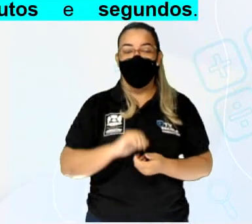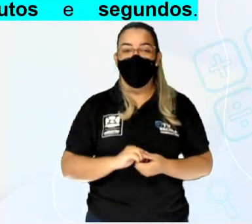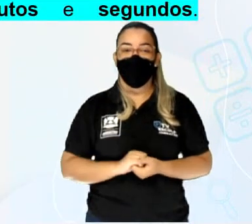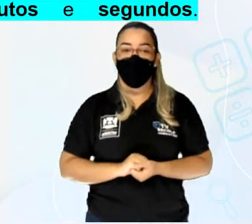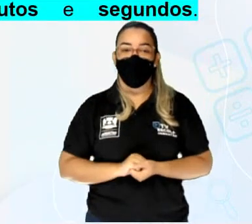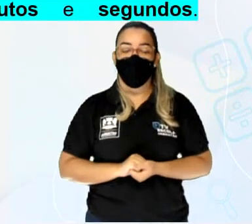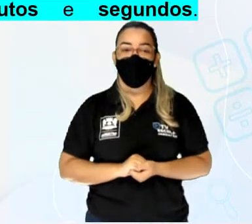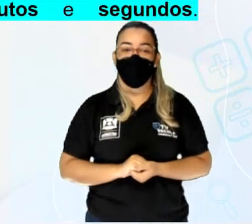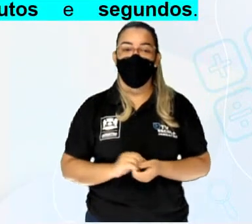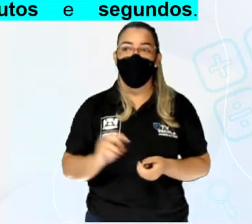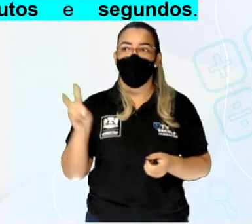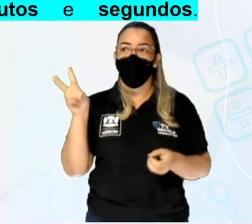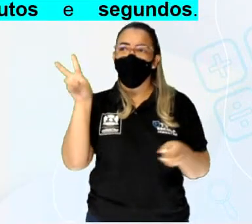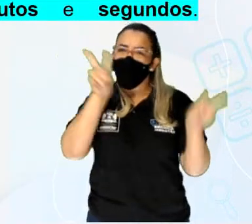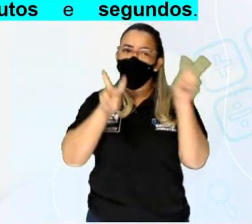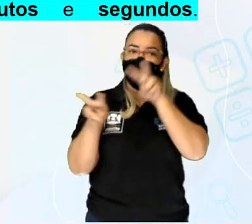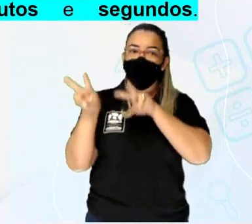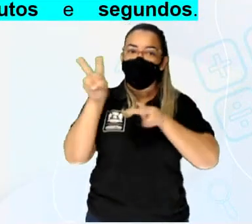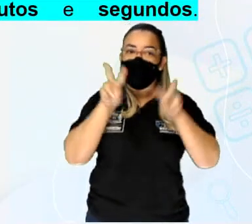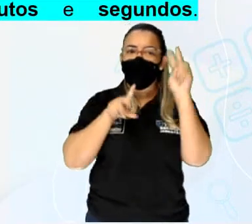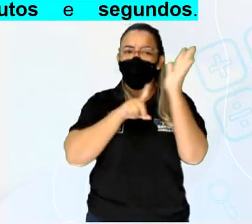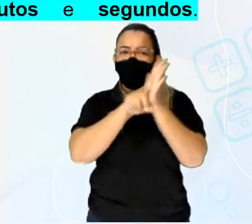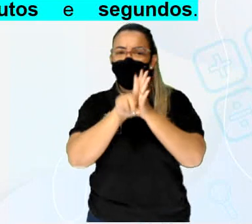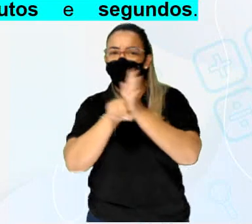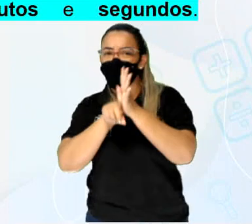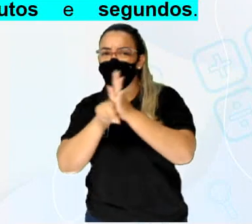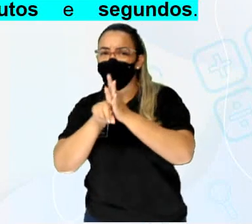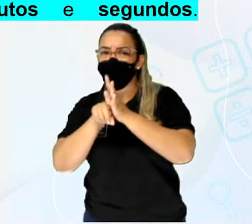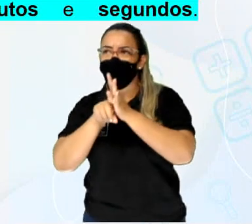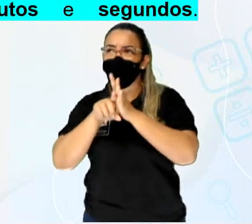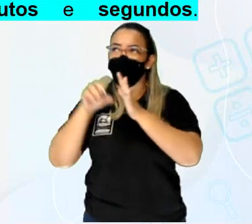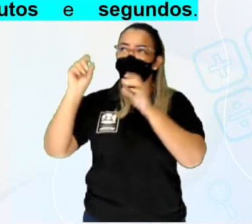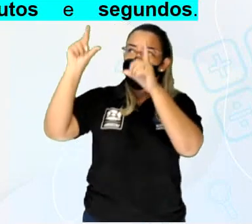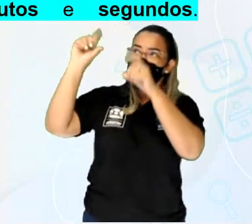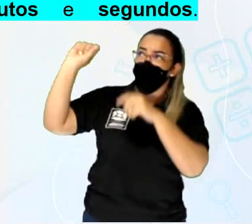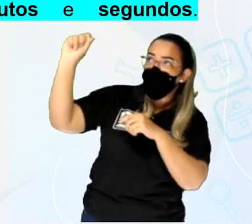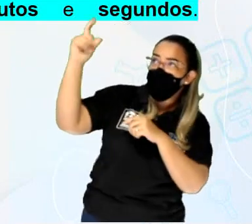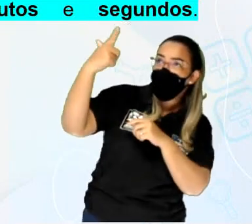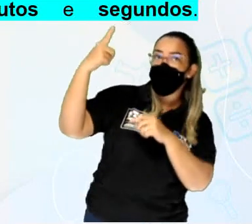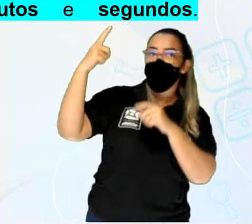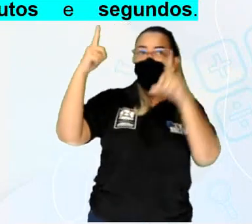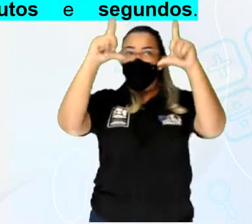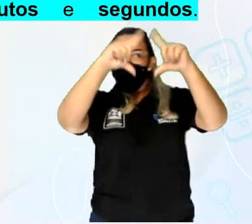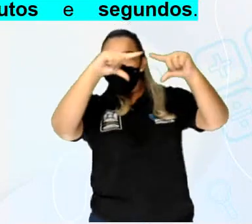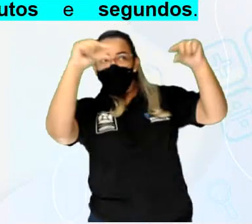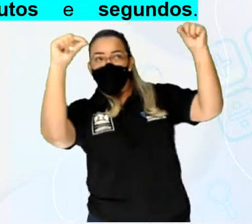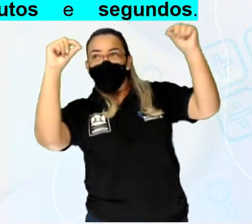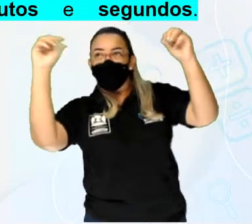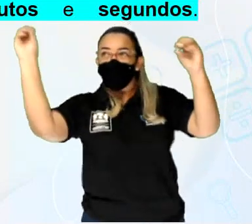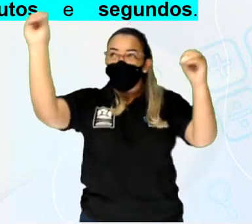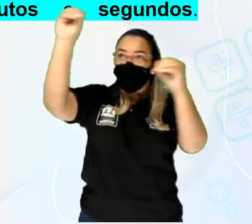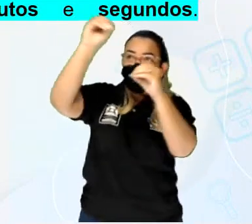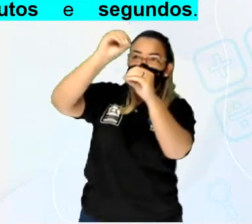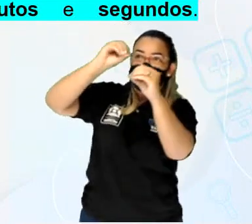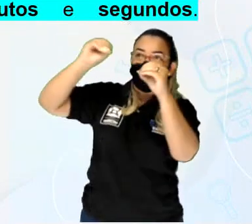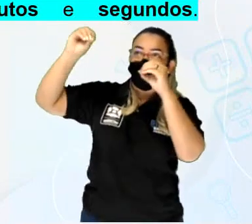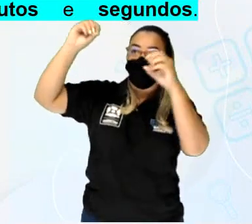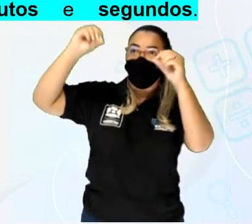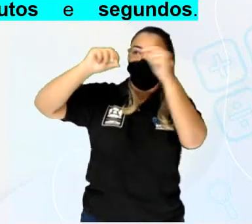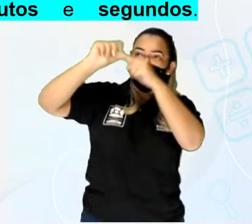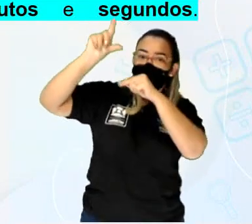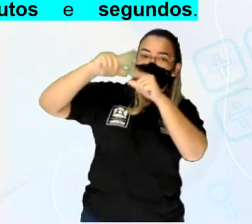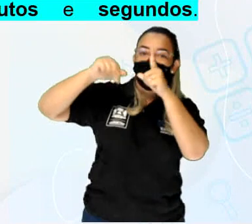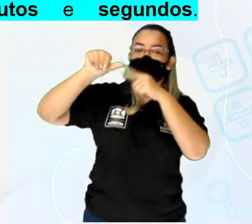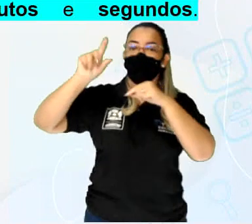Com a observação e a análise do movimento do Sol e da Lua, das fases da Lua e da posição das estrelas,